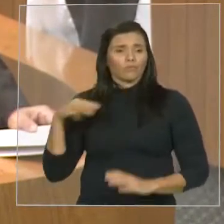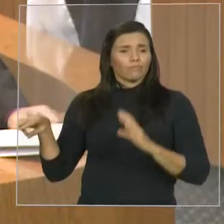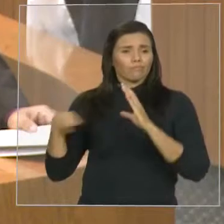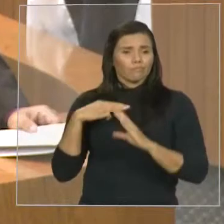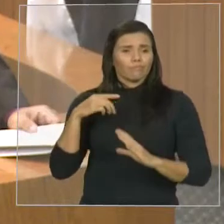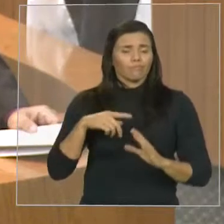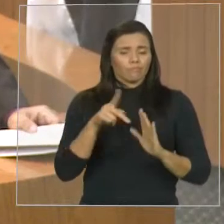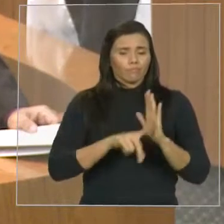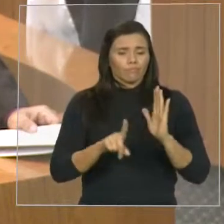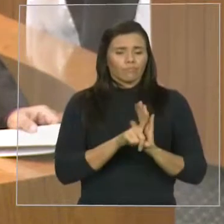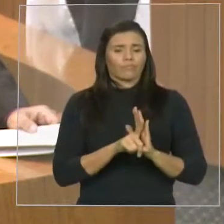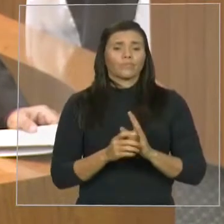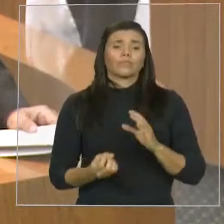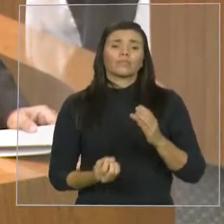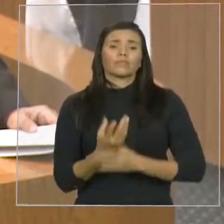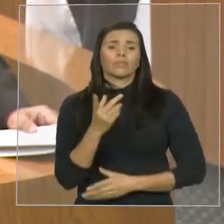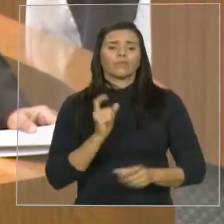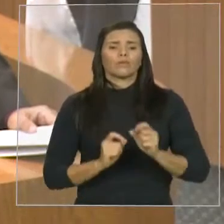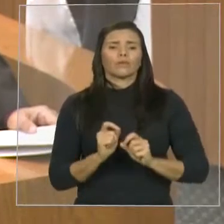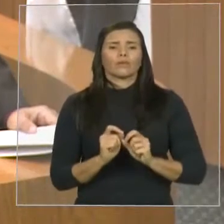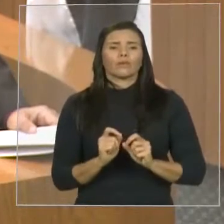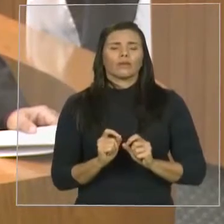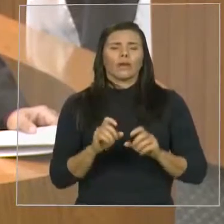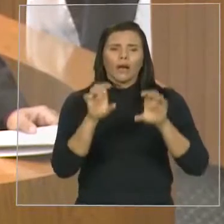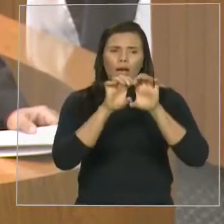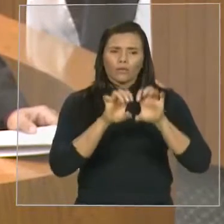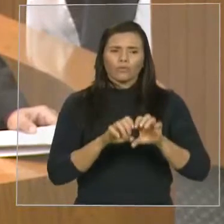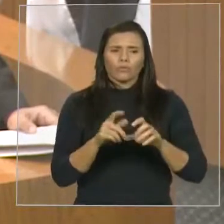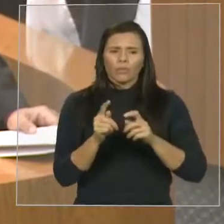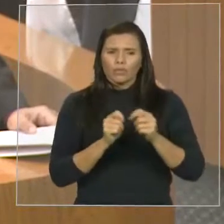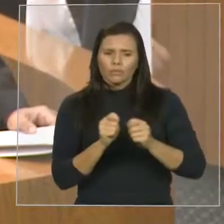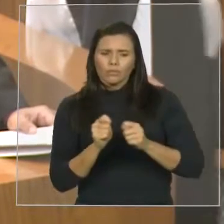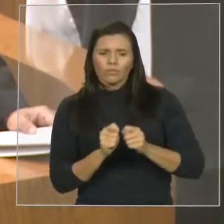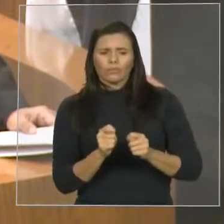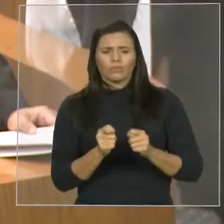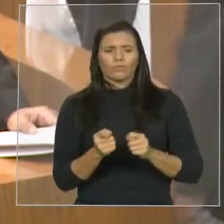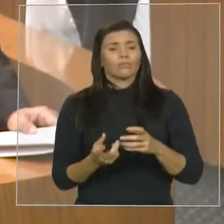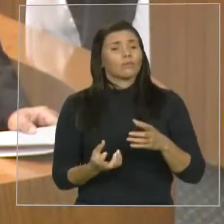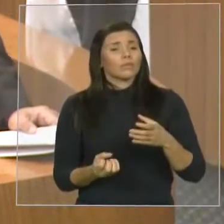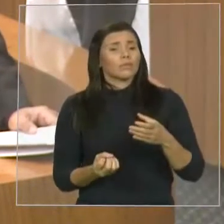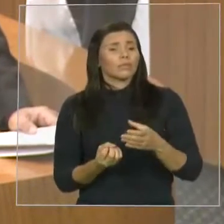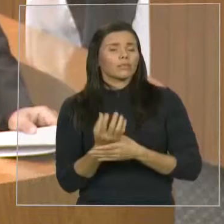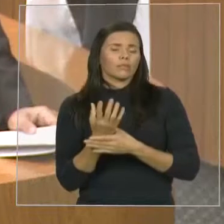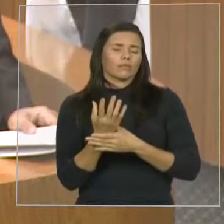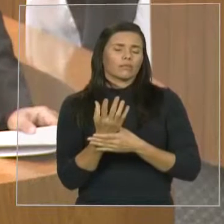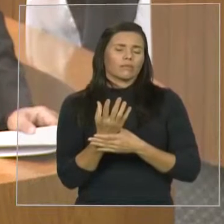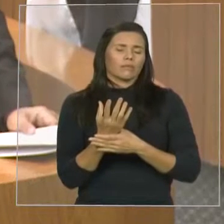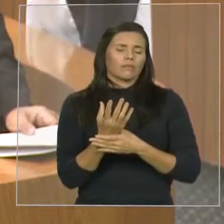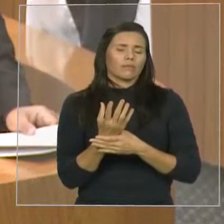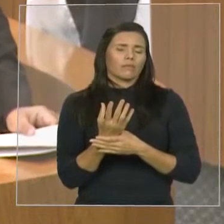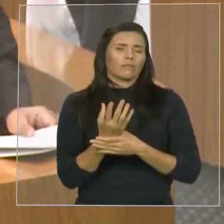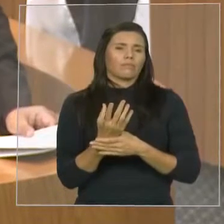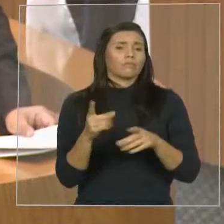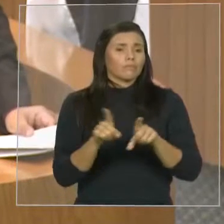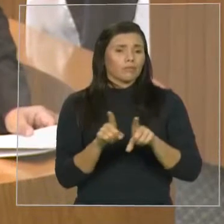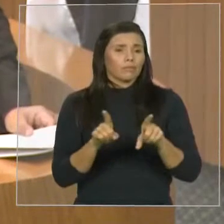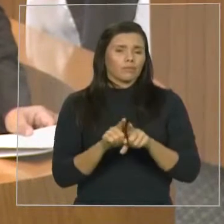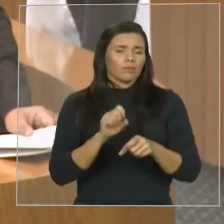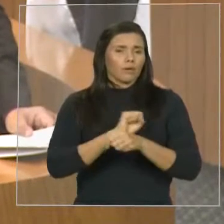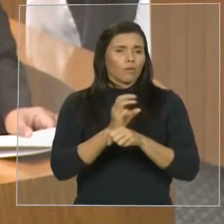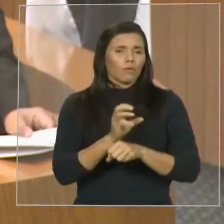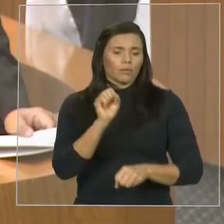para a instalação do campus da UEMA Sul no município de Estreito. E nós que